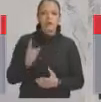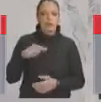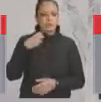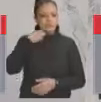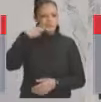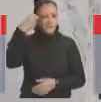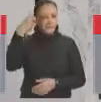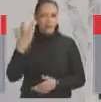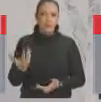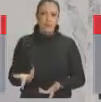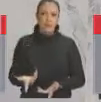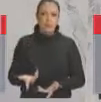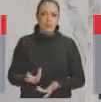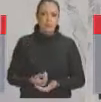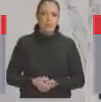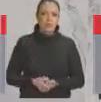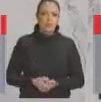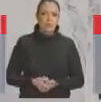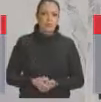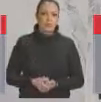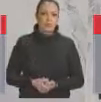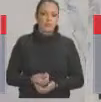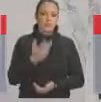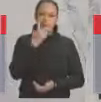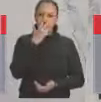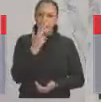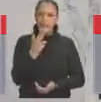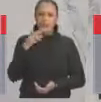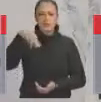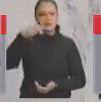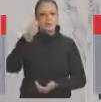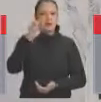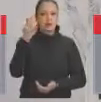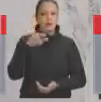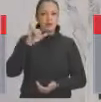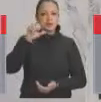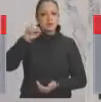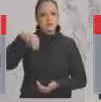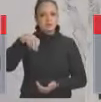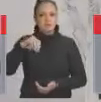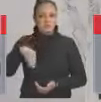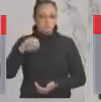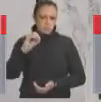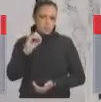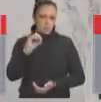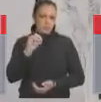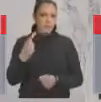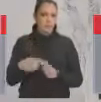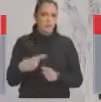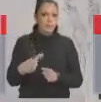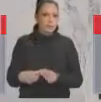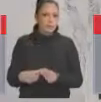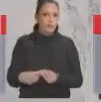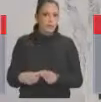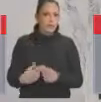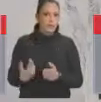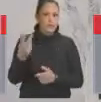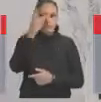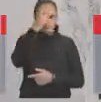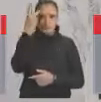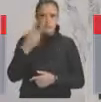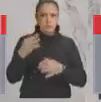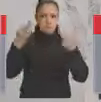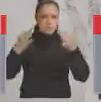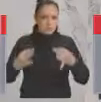isso, porque nem de direita isso é fascismo, é nazismo, porque a direita mesmo, os liberais não defendem isso. Os